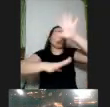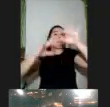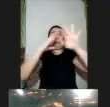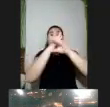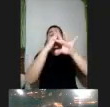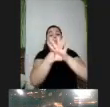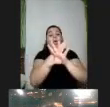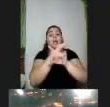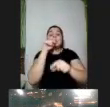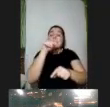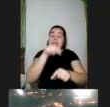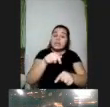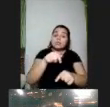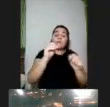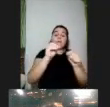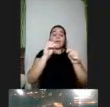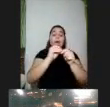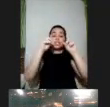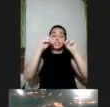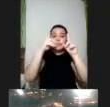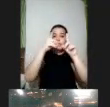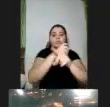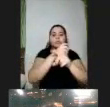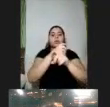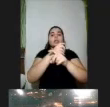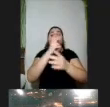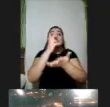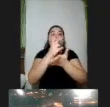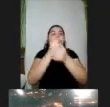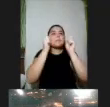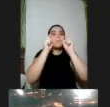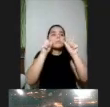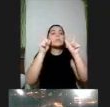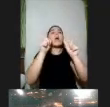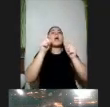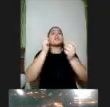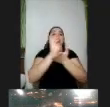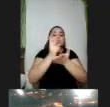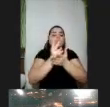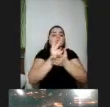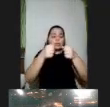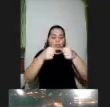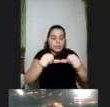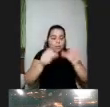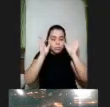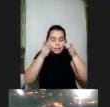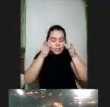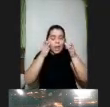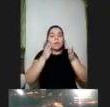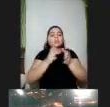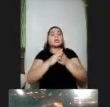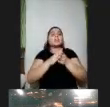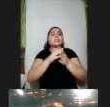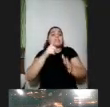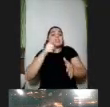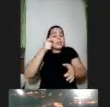tudo gera dificuldade de autorregulação de permanecer no espaço de permanecer concentrado de permanecer interessado